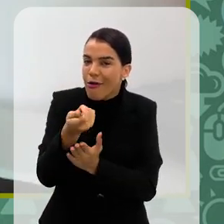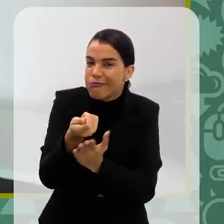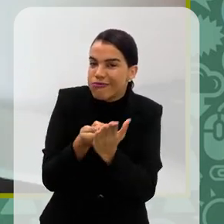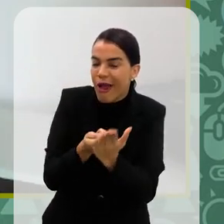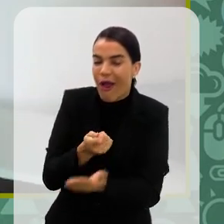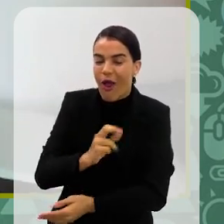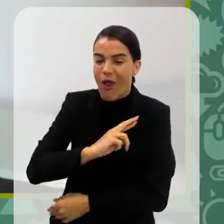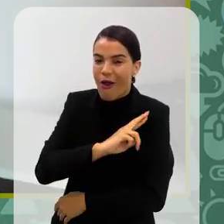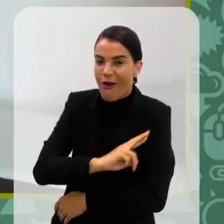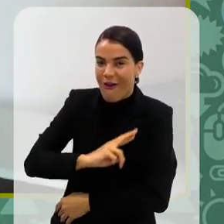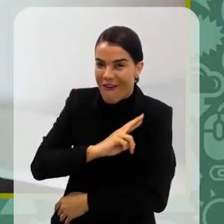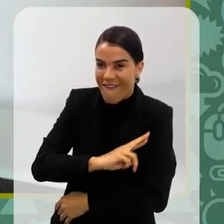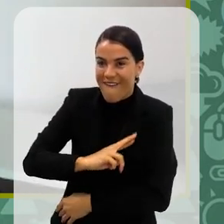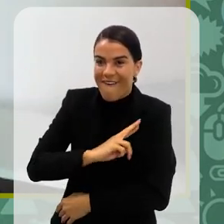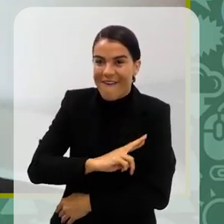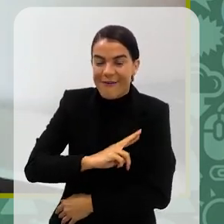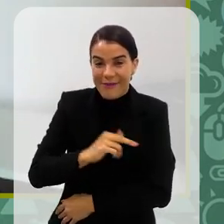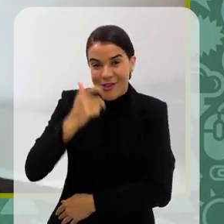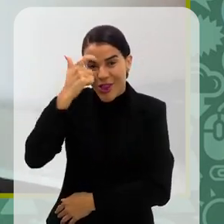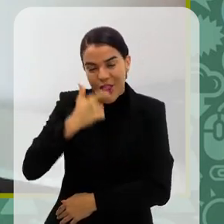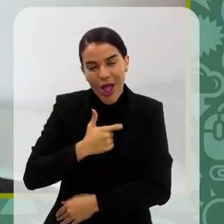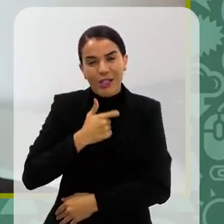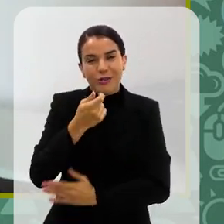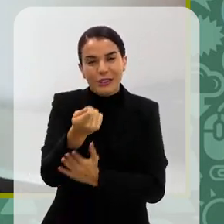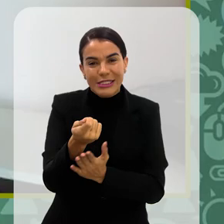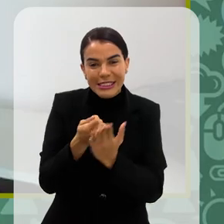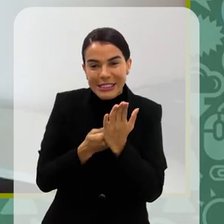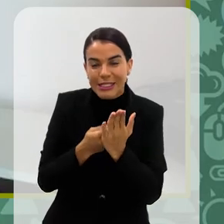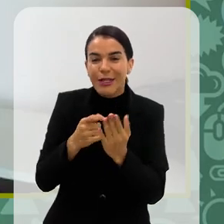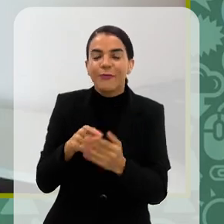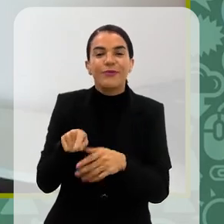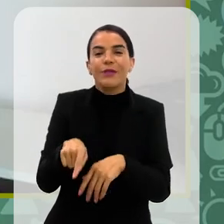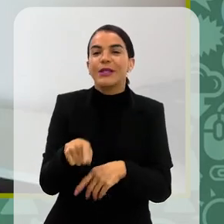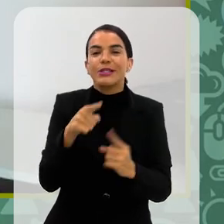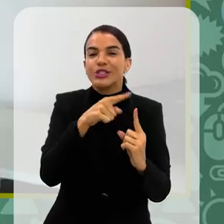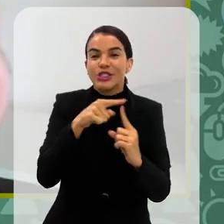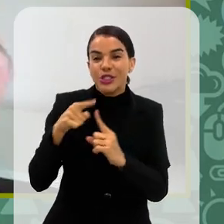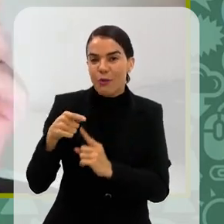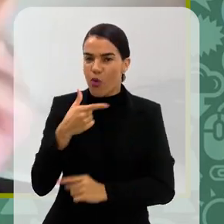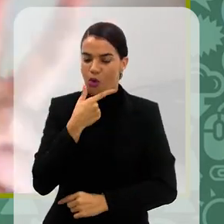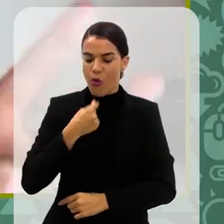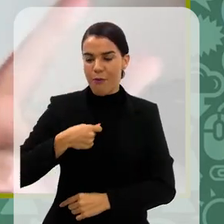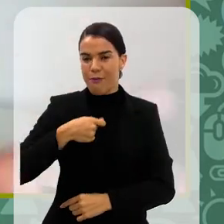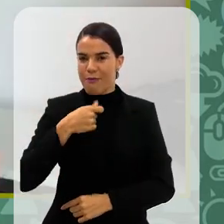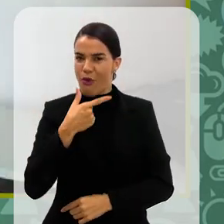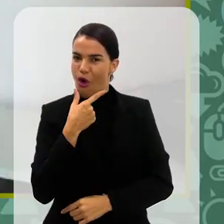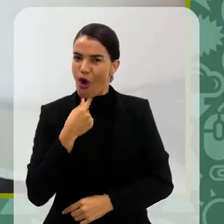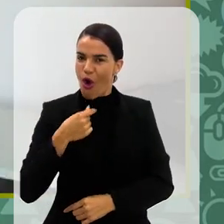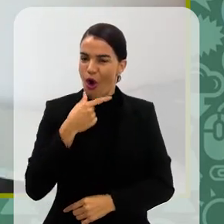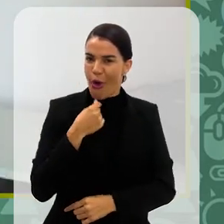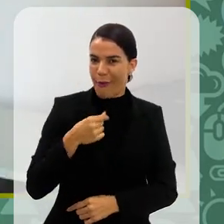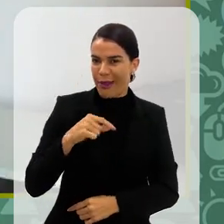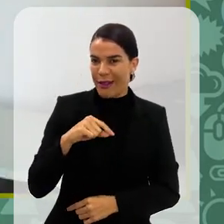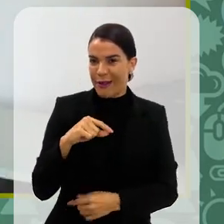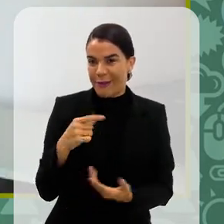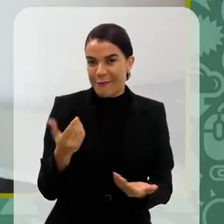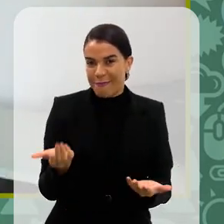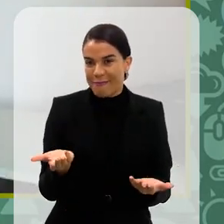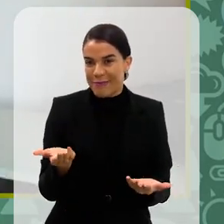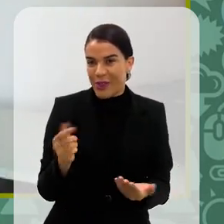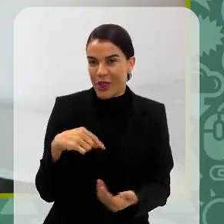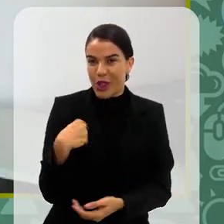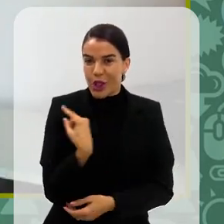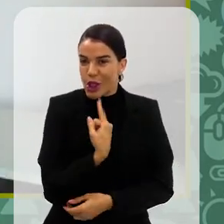Ao mesmo tempo que a gente, enquanto escritoras de um estilo tido como masculino, nós somos